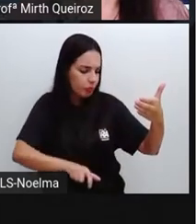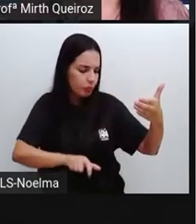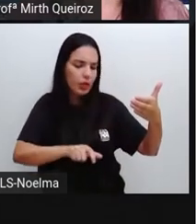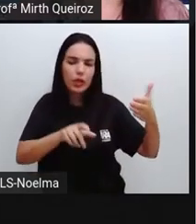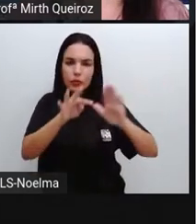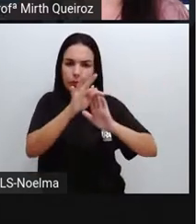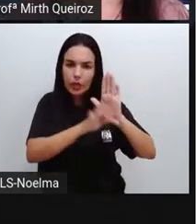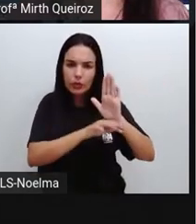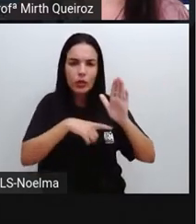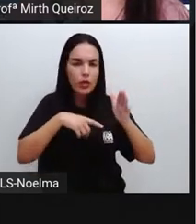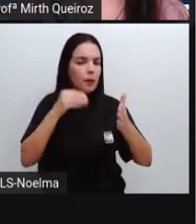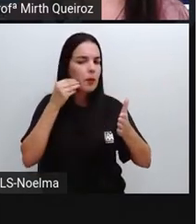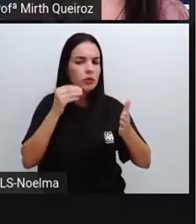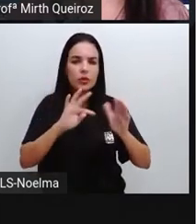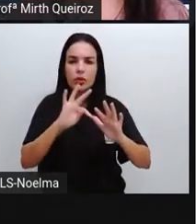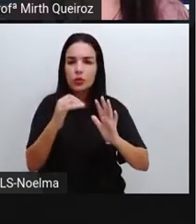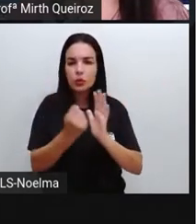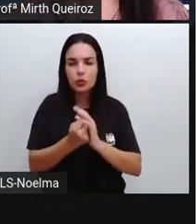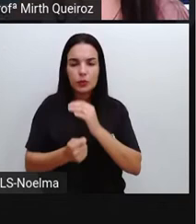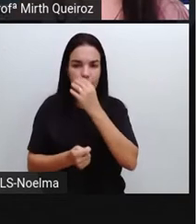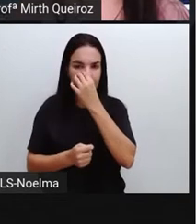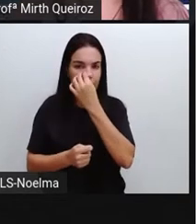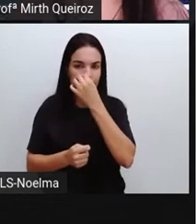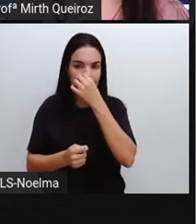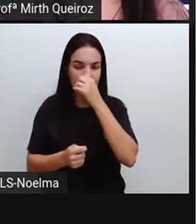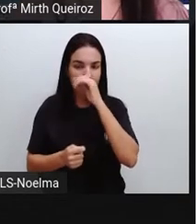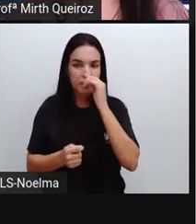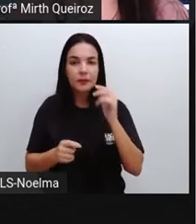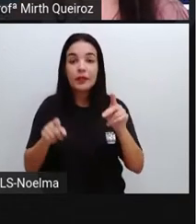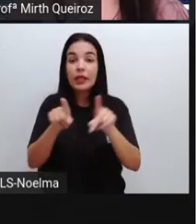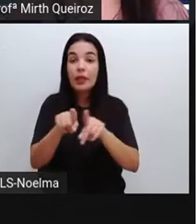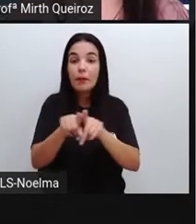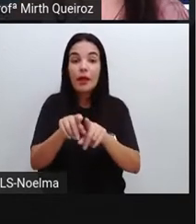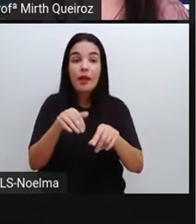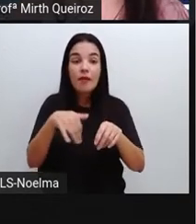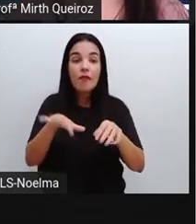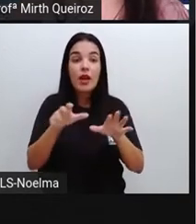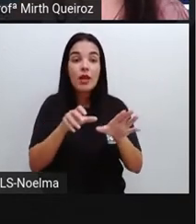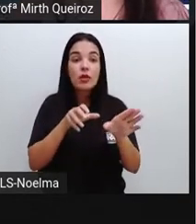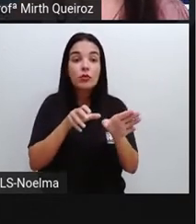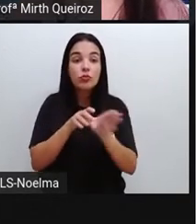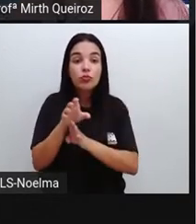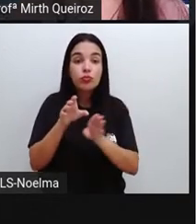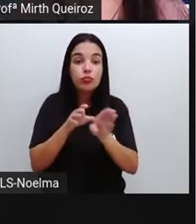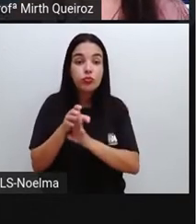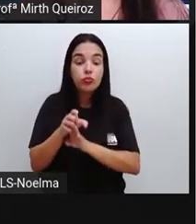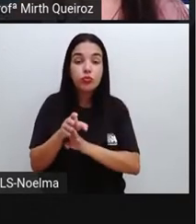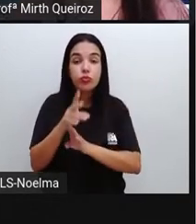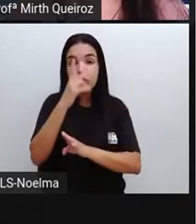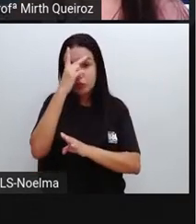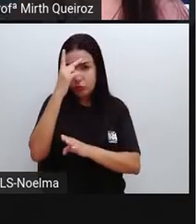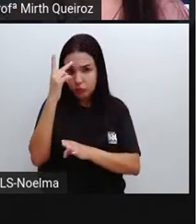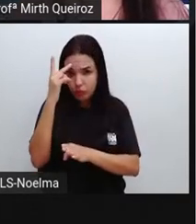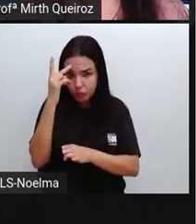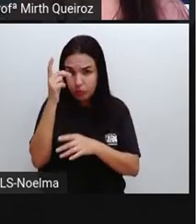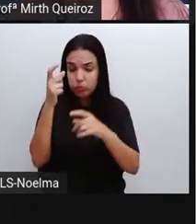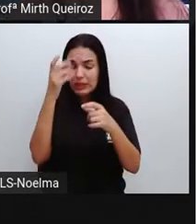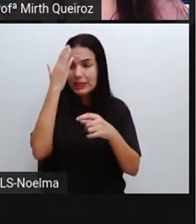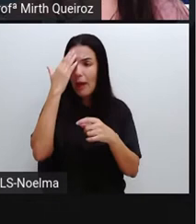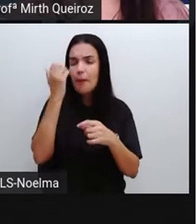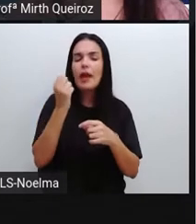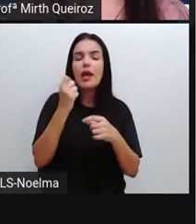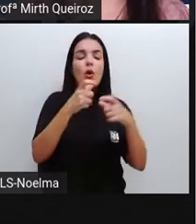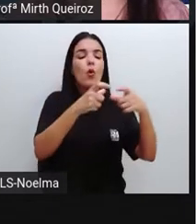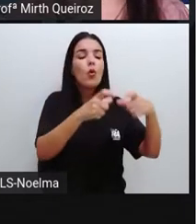do boleto. E, ao mesmo tempo, ele vai instruir esse consumidor a